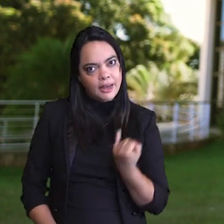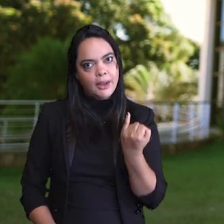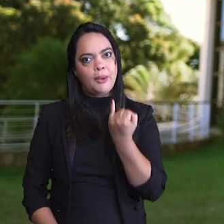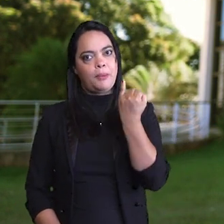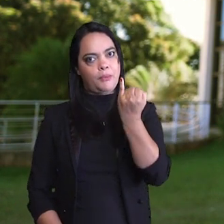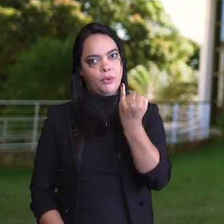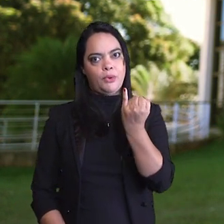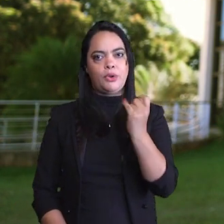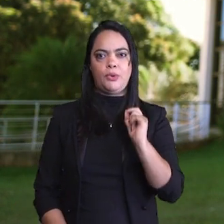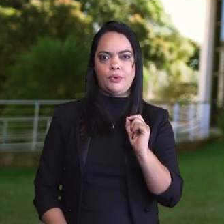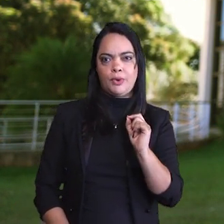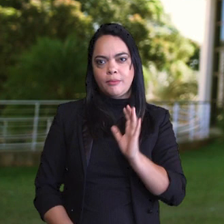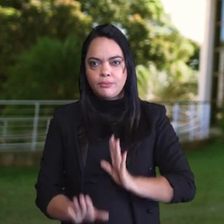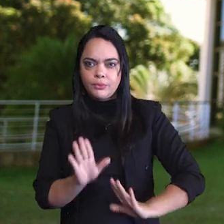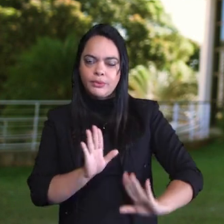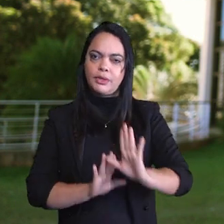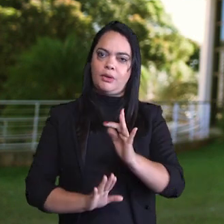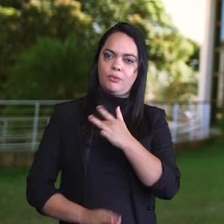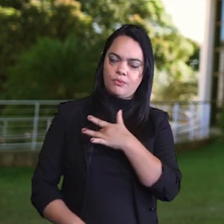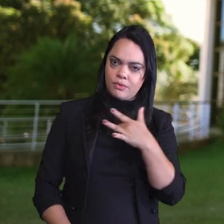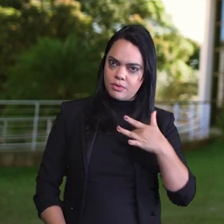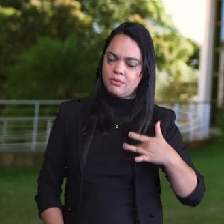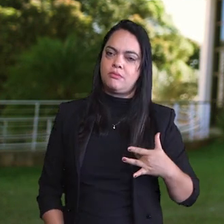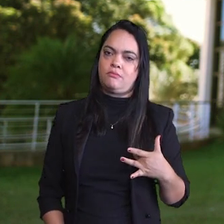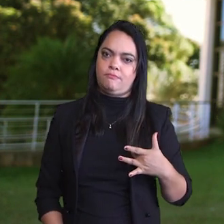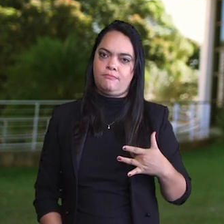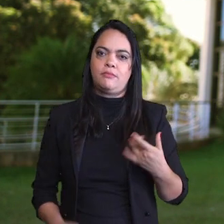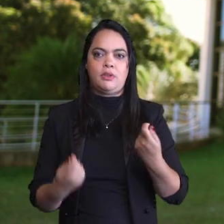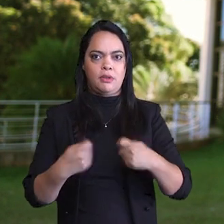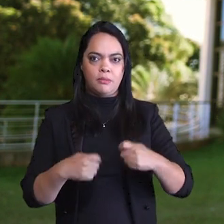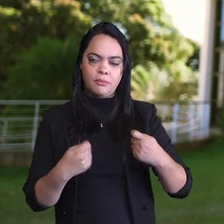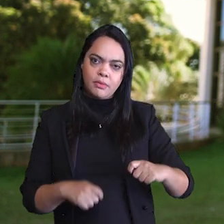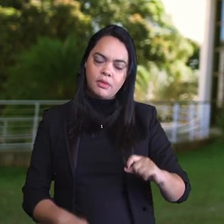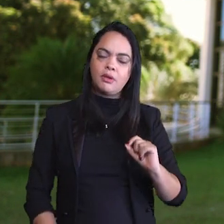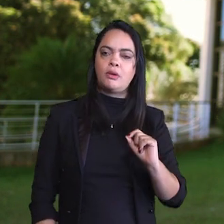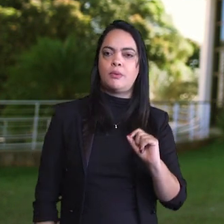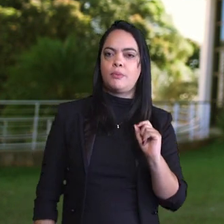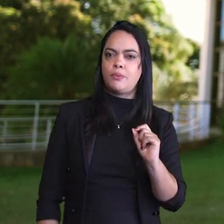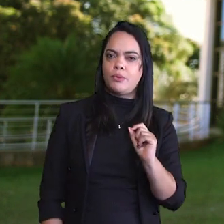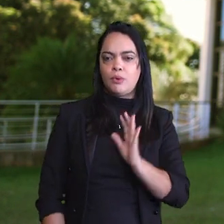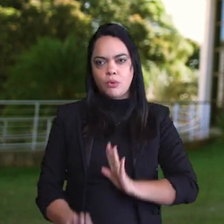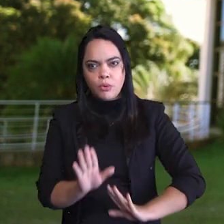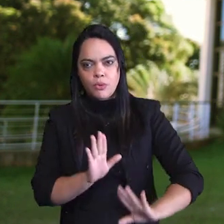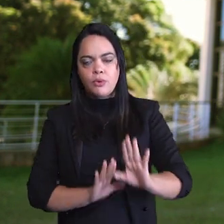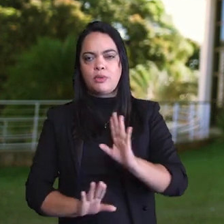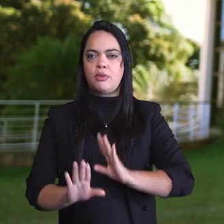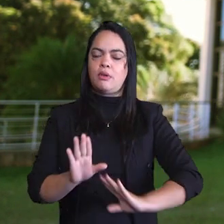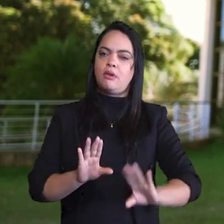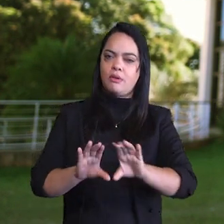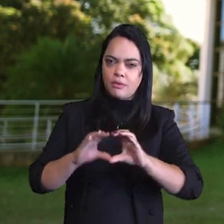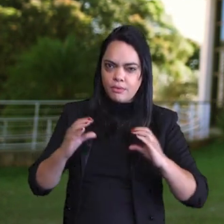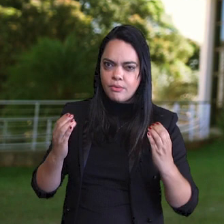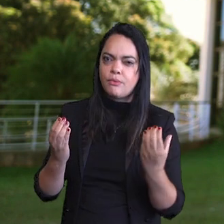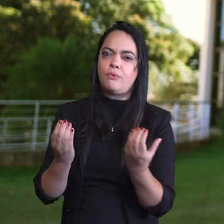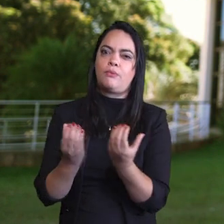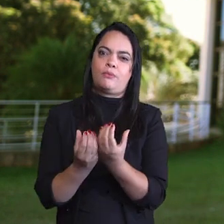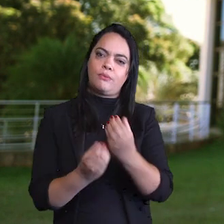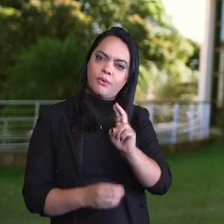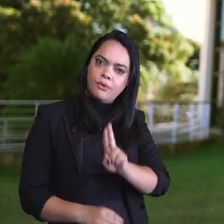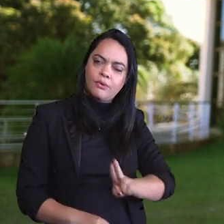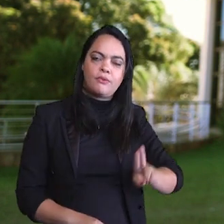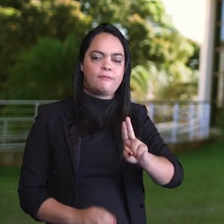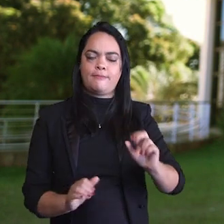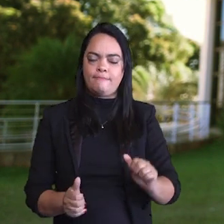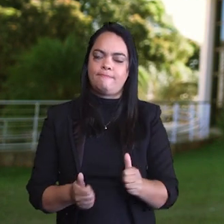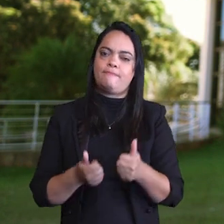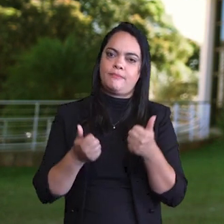importante que preservemos a saúde, tenhamos essa garantia de preservar a nossa comunidade universitária da melhor